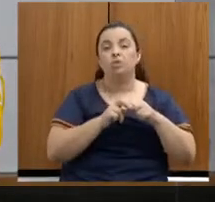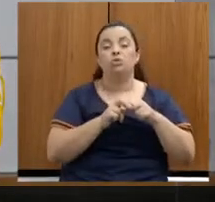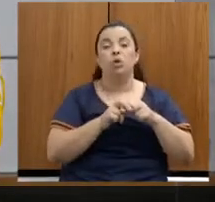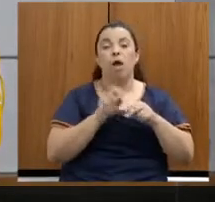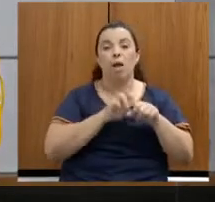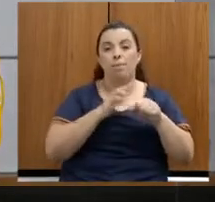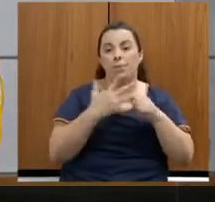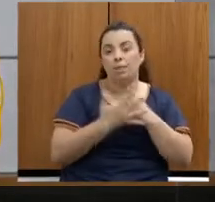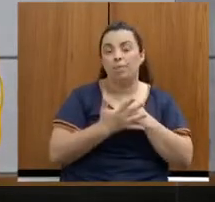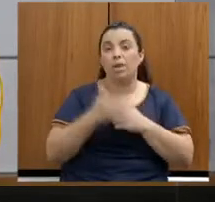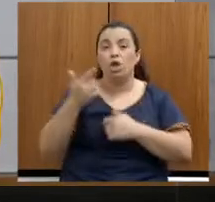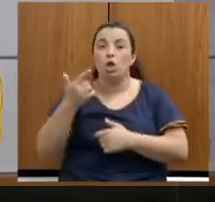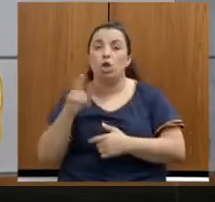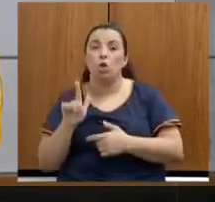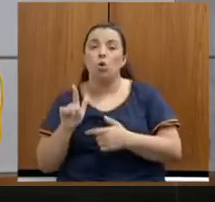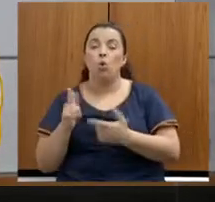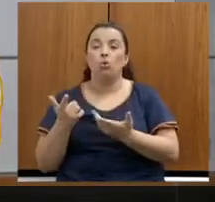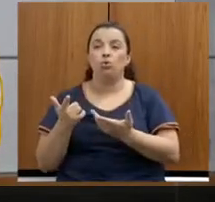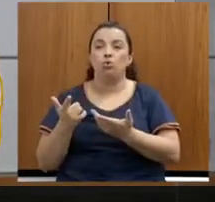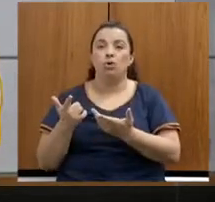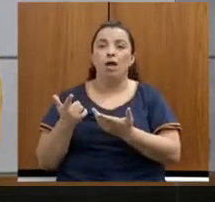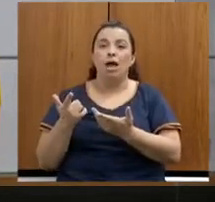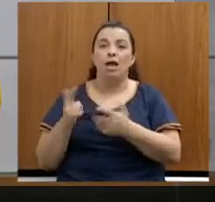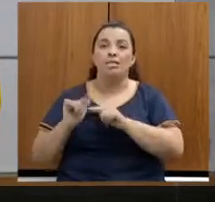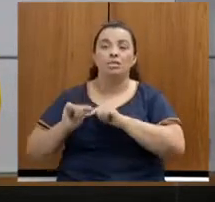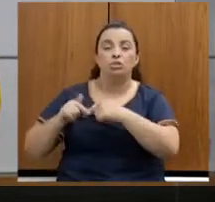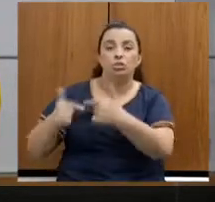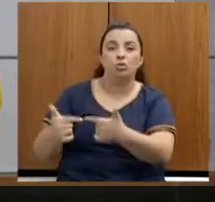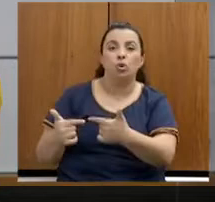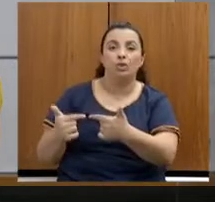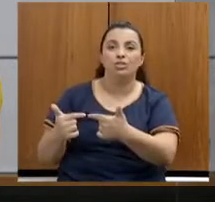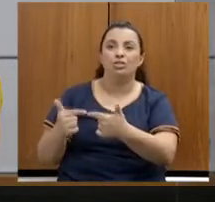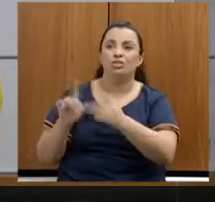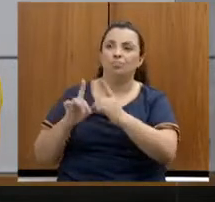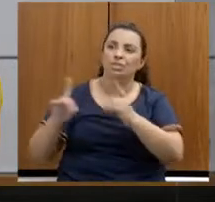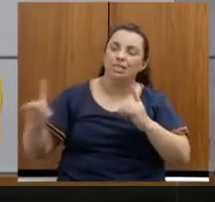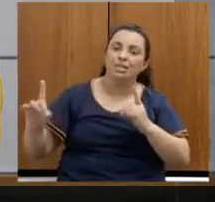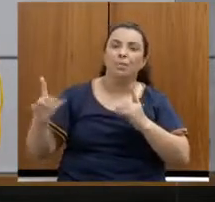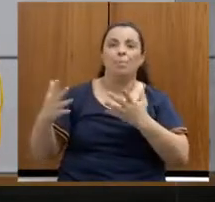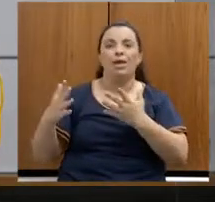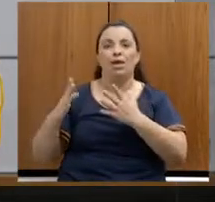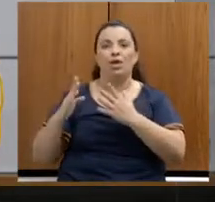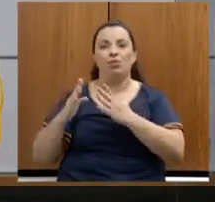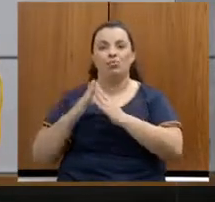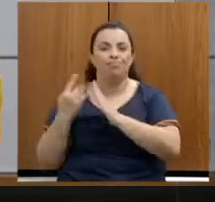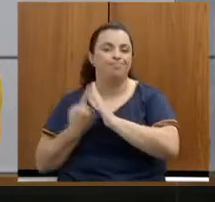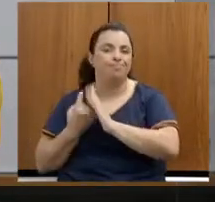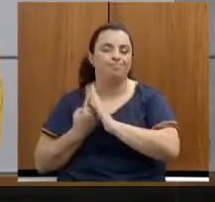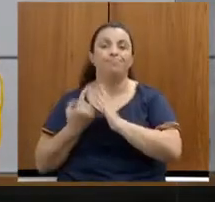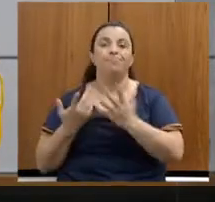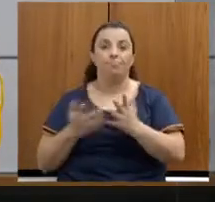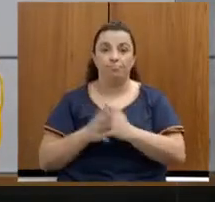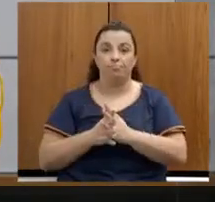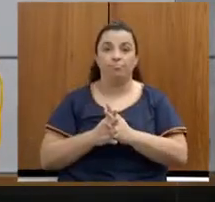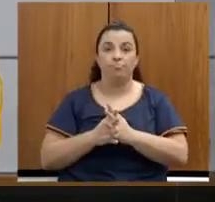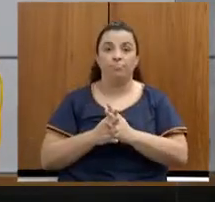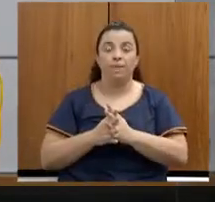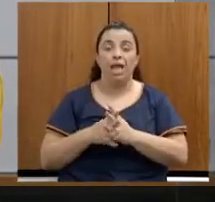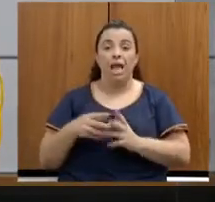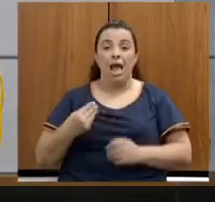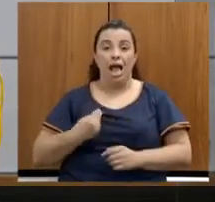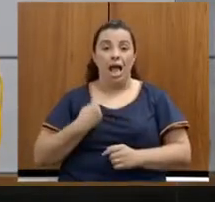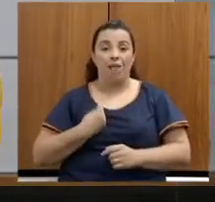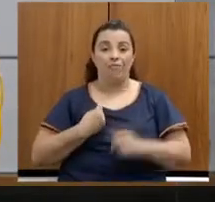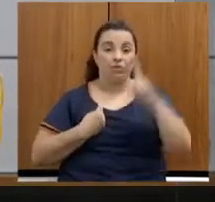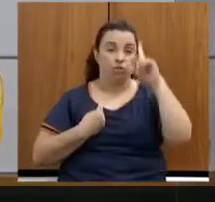farmacológicas de enfrentamento, notadamente, a necessidade de distanciamento social. A deterioração das condições de vida e de